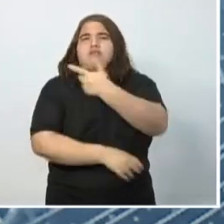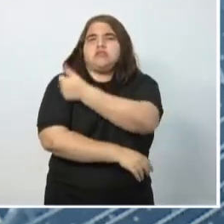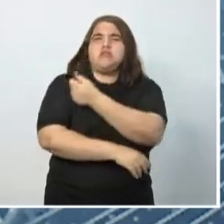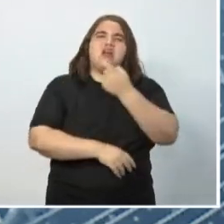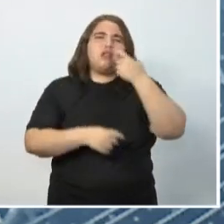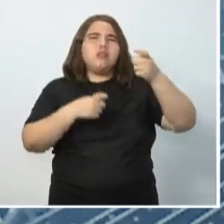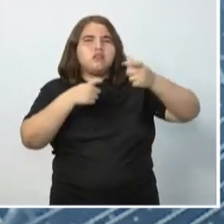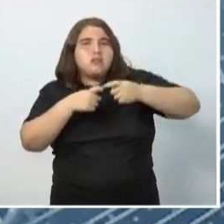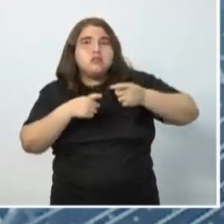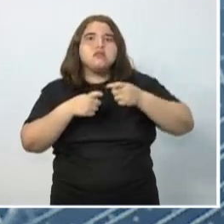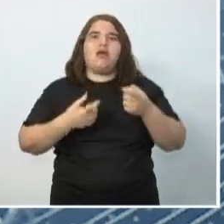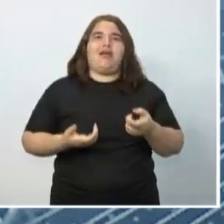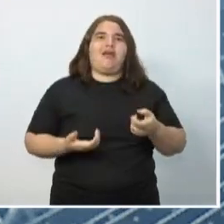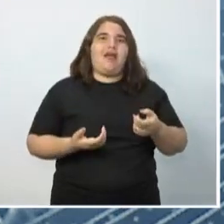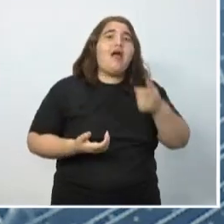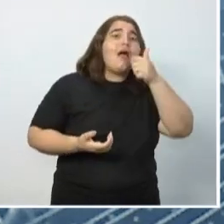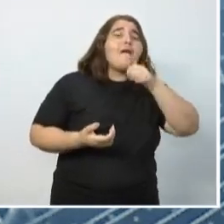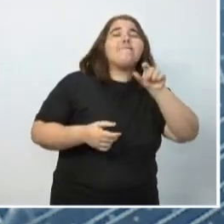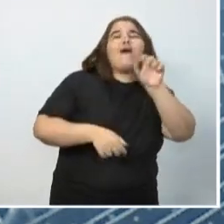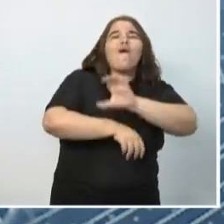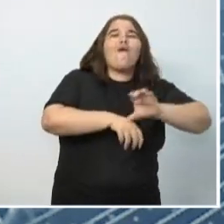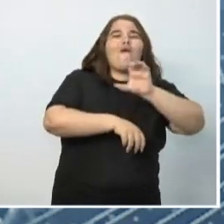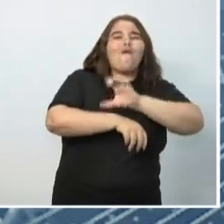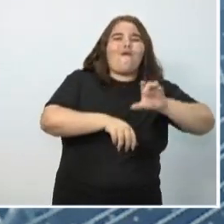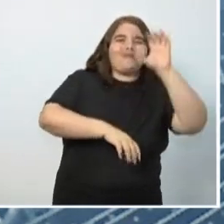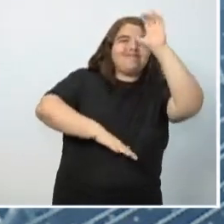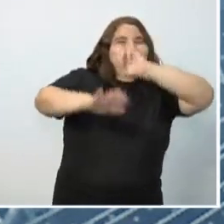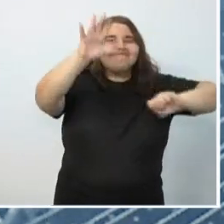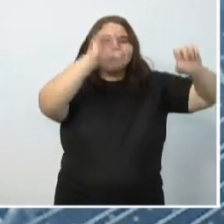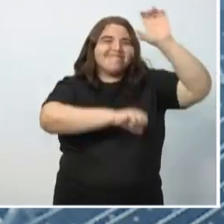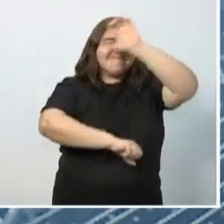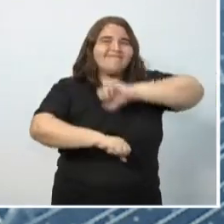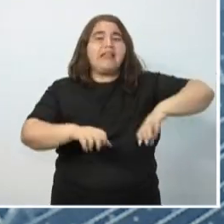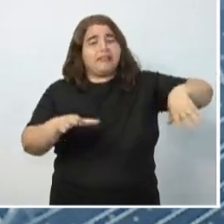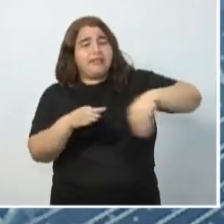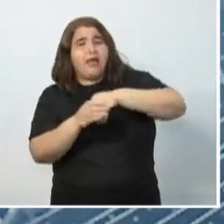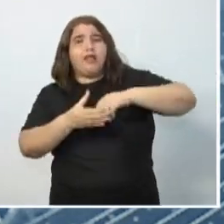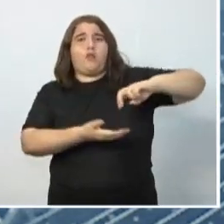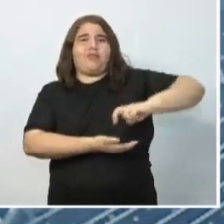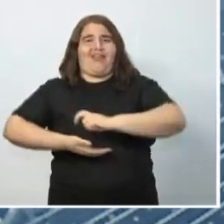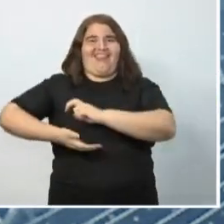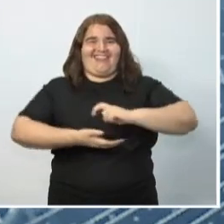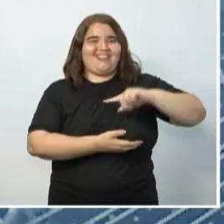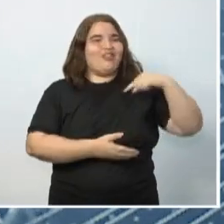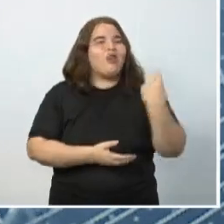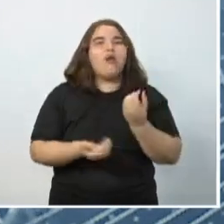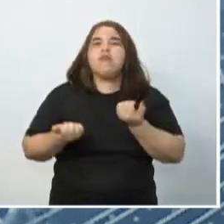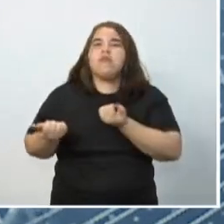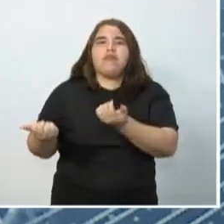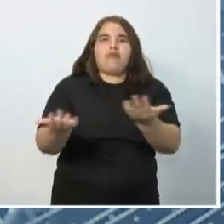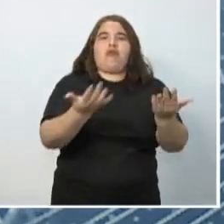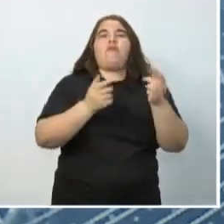dentista, as mães estavam aprendendo um ofício, fazendo qualificação profissional dentro da creche. Geramos com isso muitas oportunidades.